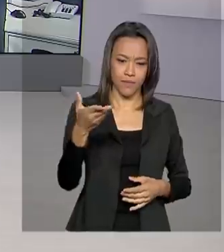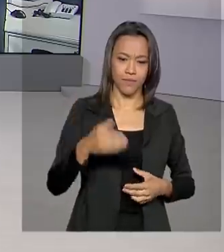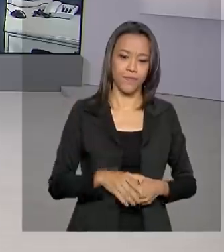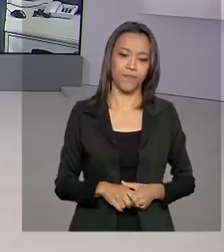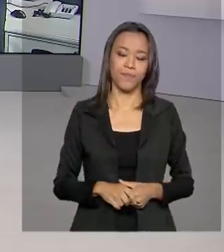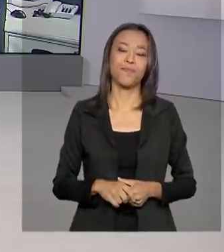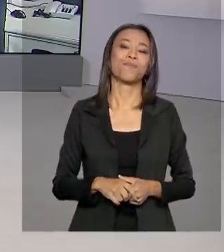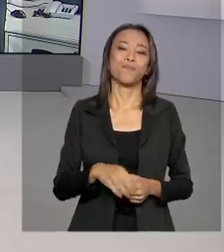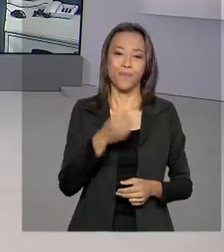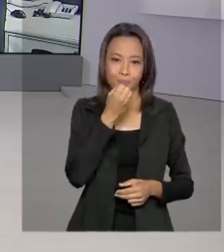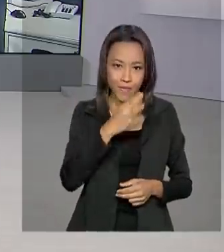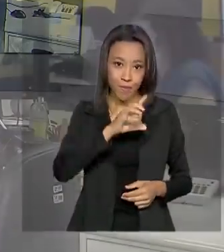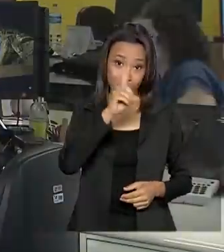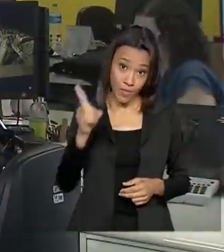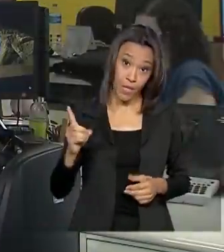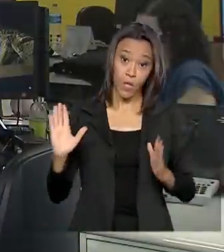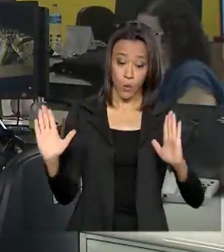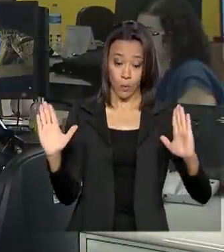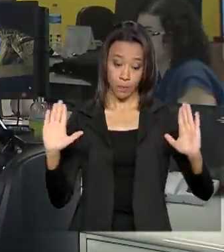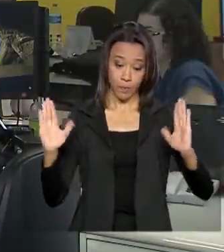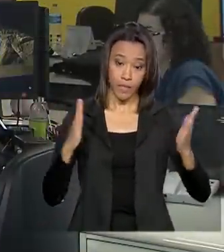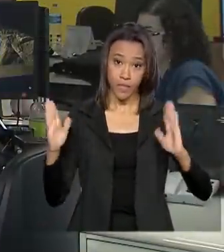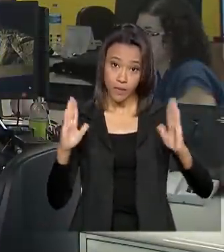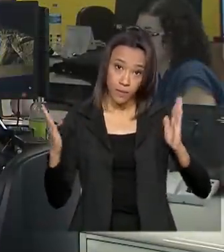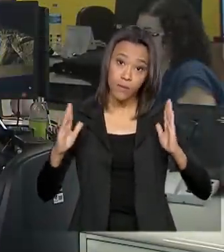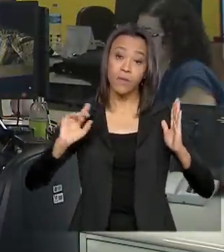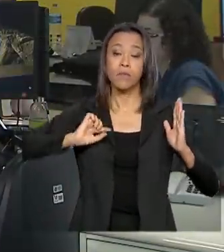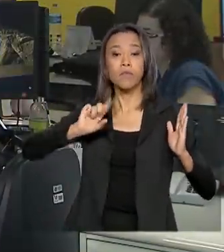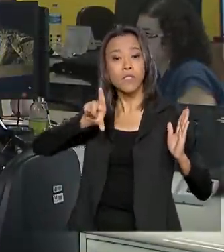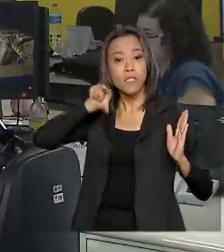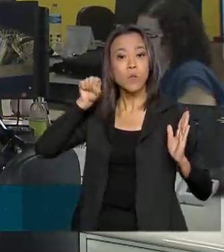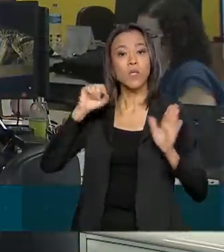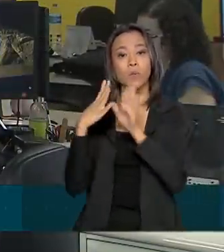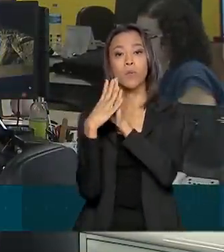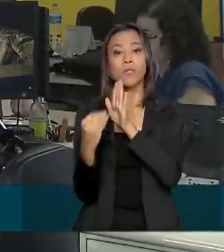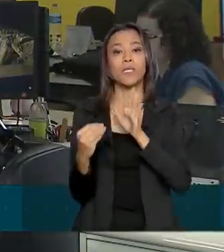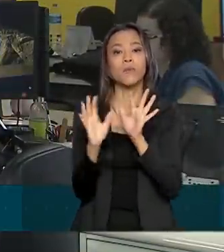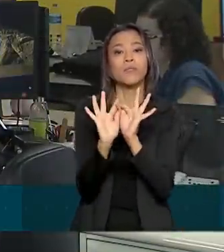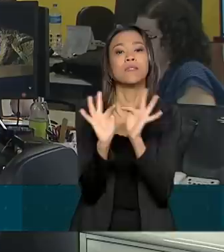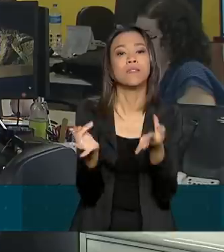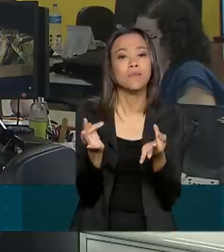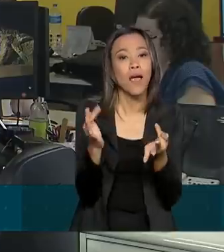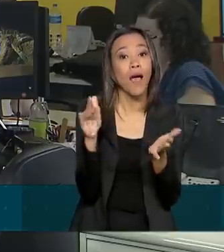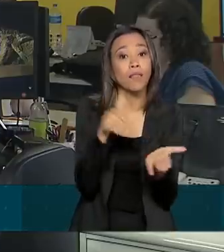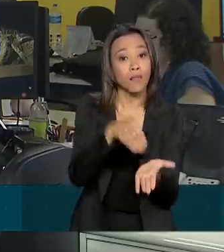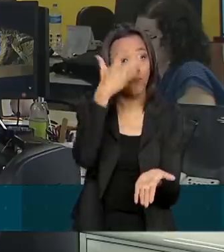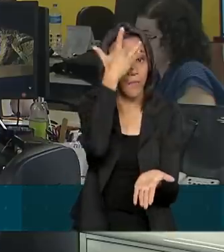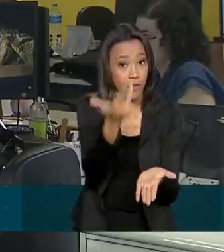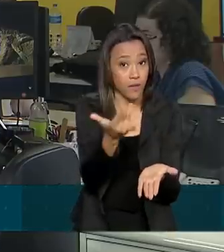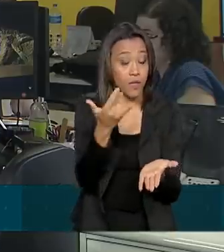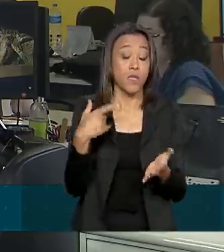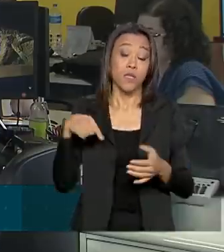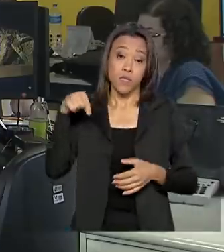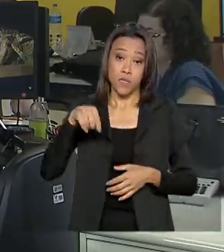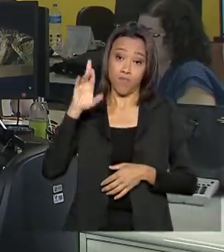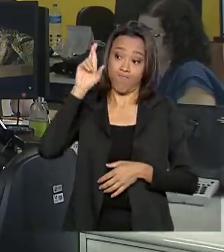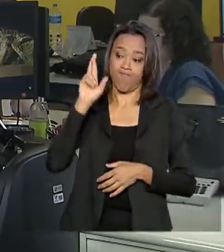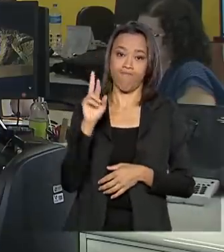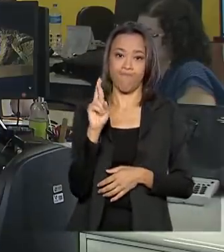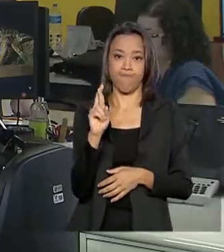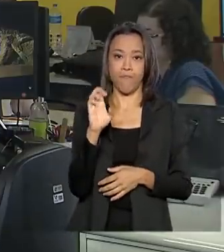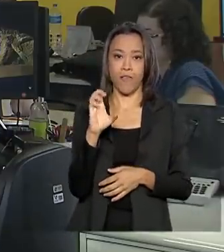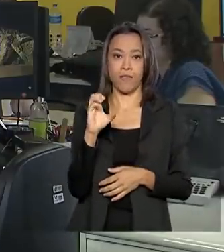Bom dia, Renata. O prazo para solicitar o termo de opção pelo Simples Nacional é até amanhã. E a Receita Federal já recebeu mais de